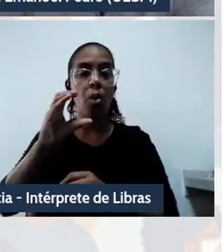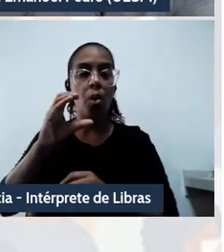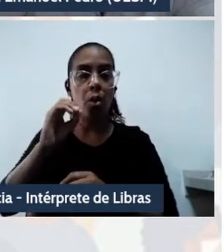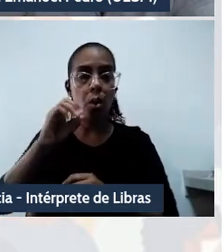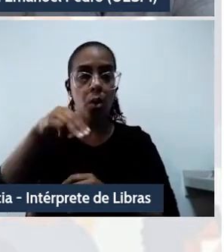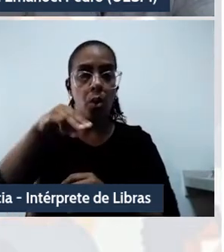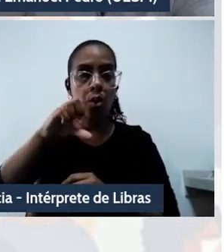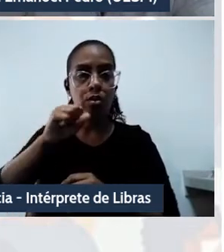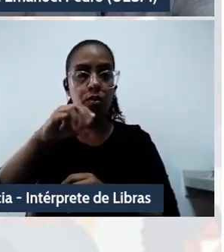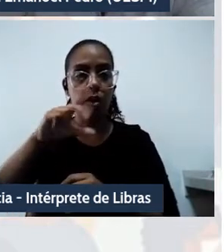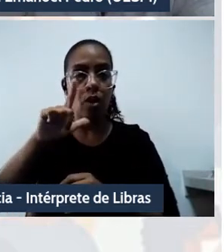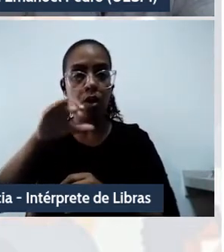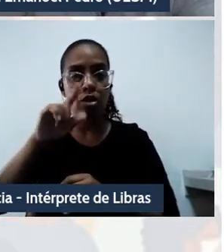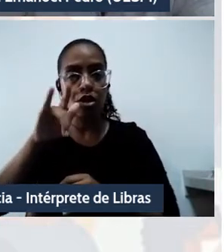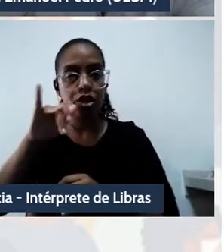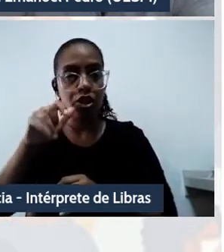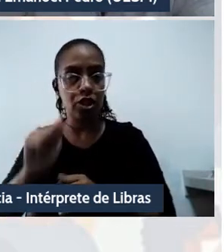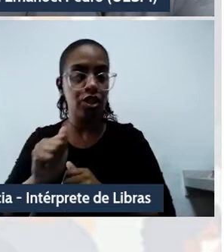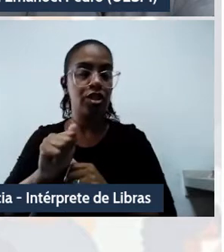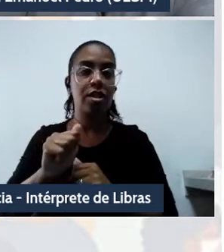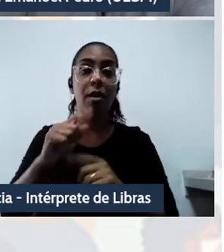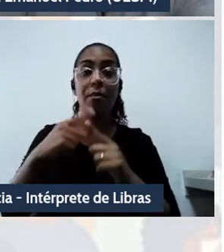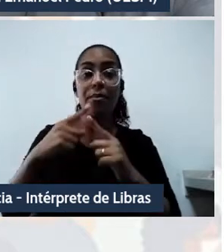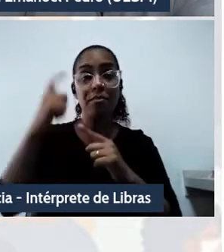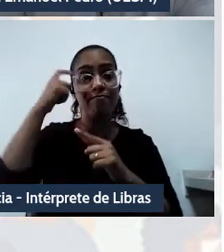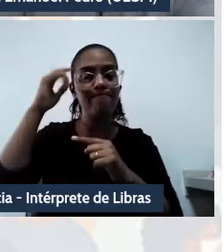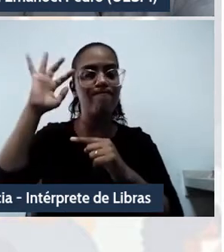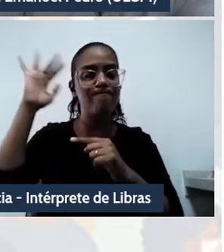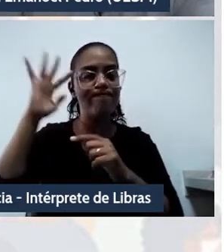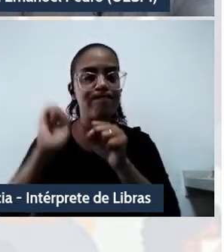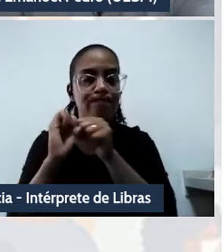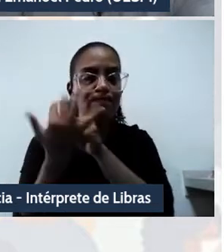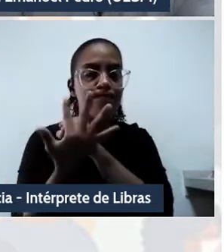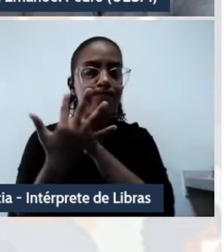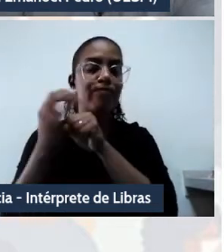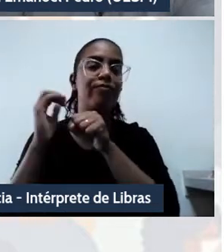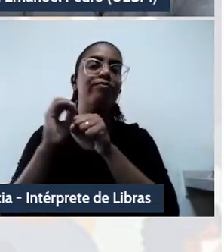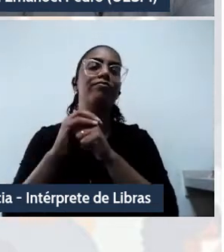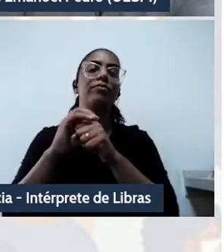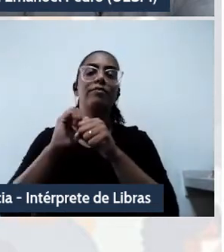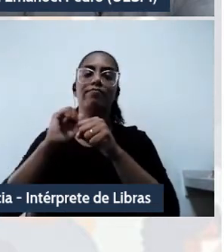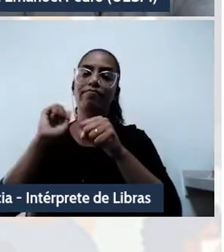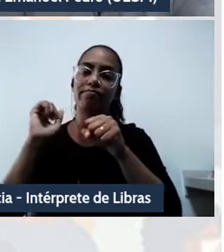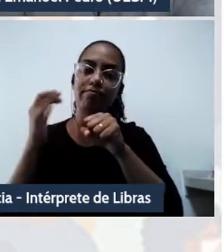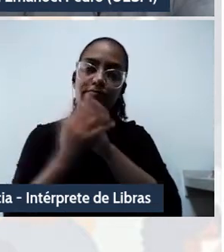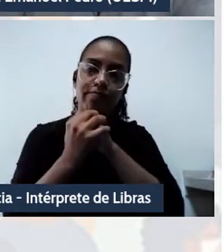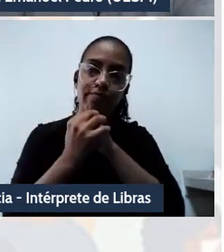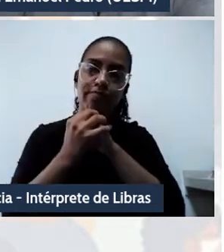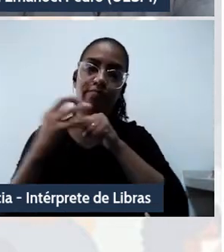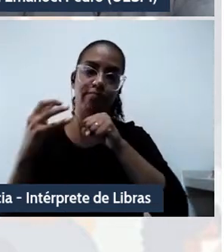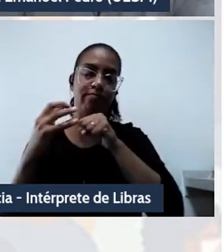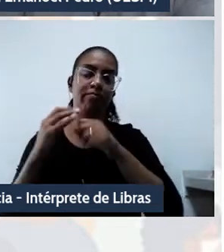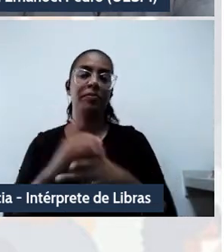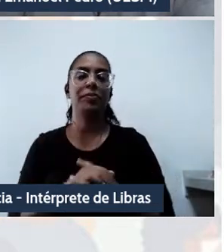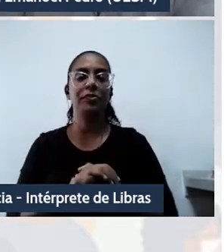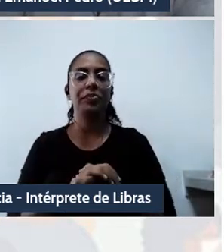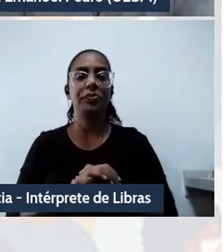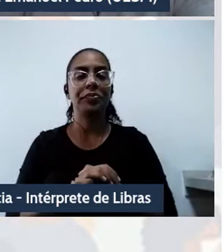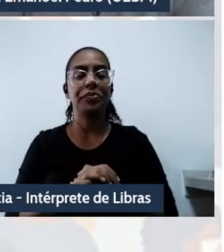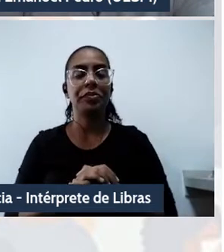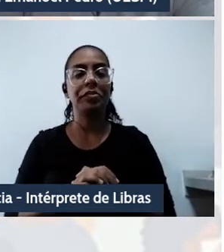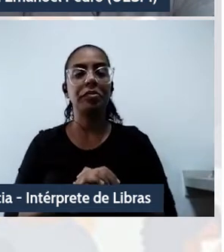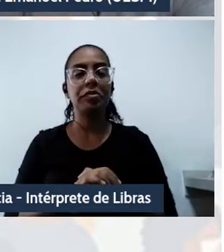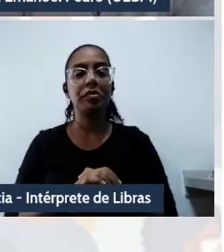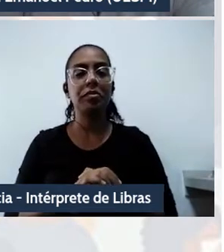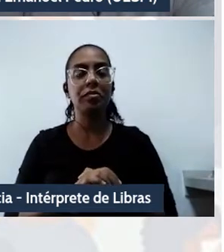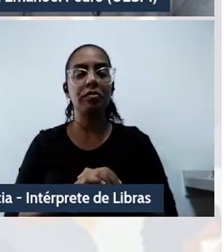à epistemologia monotécnica do capital. Em textos recentes de Yuki Hui, é